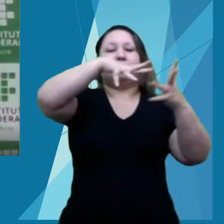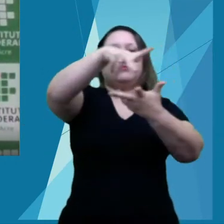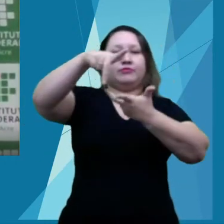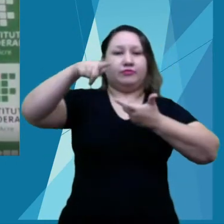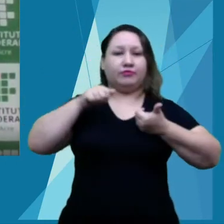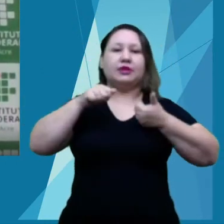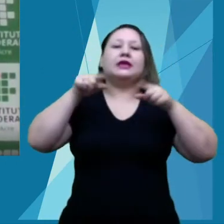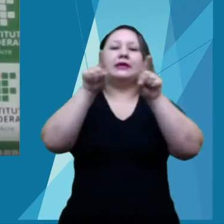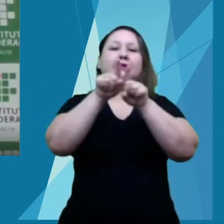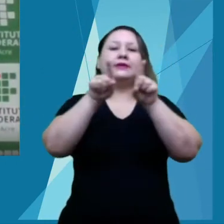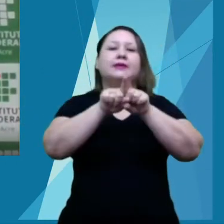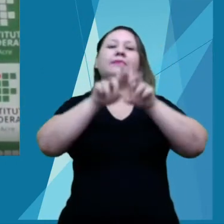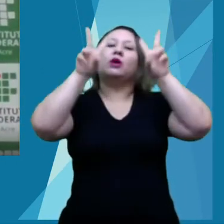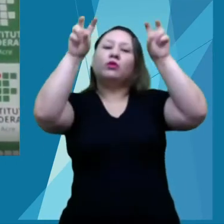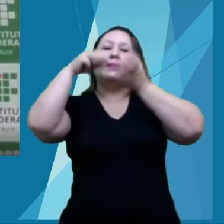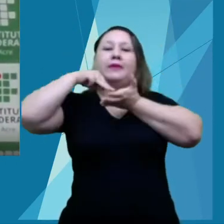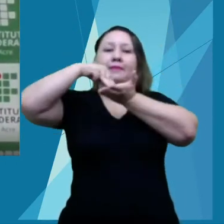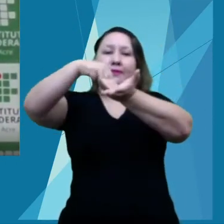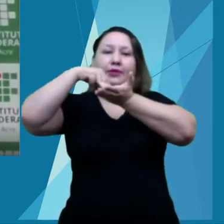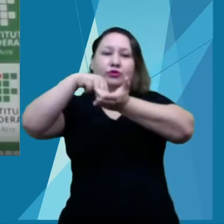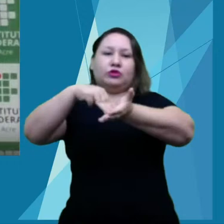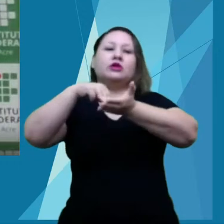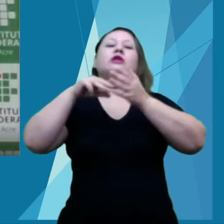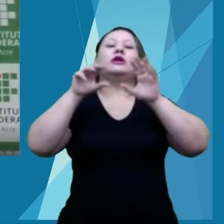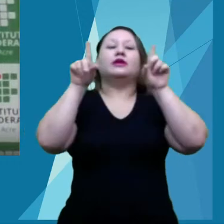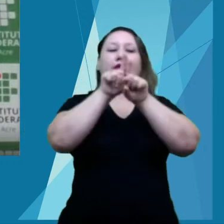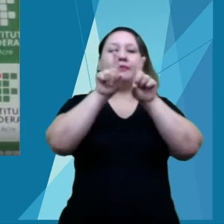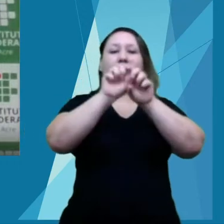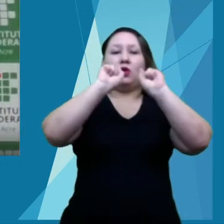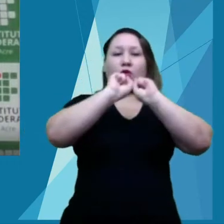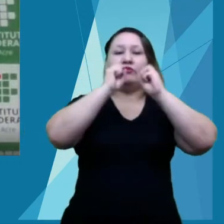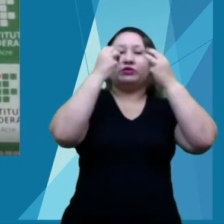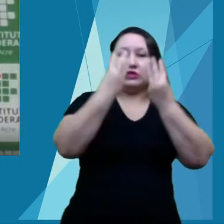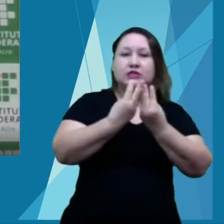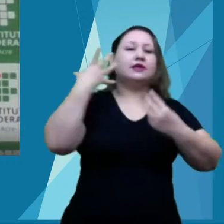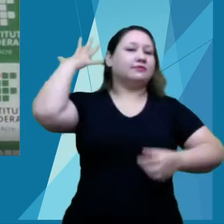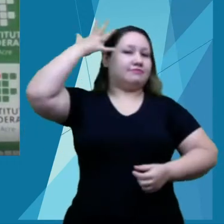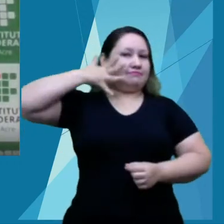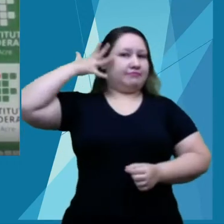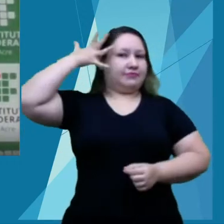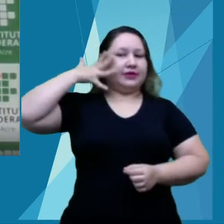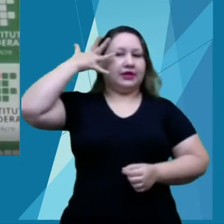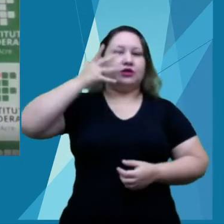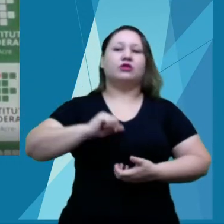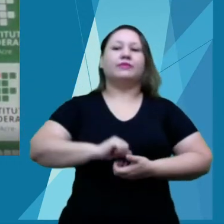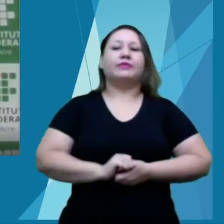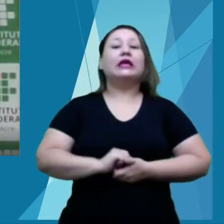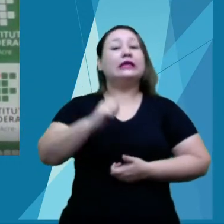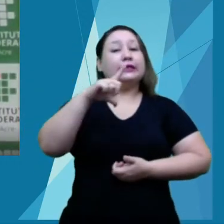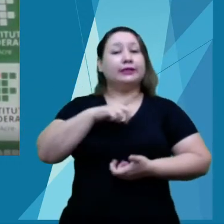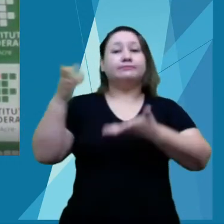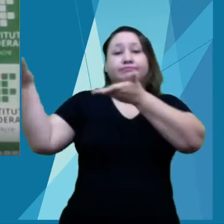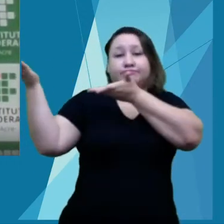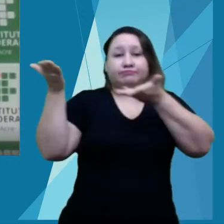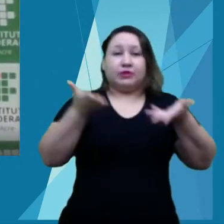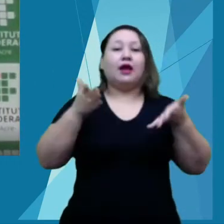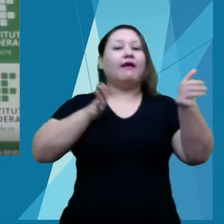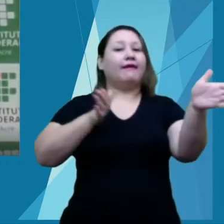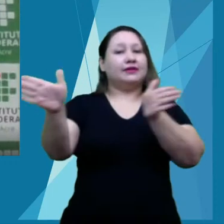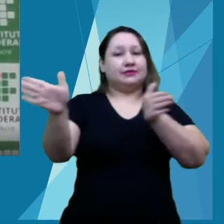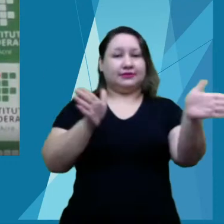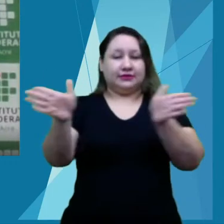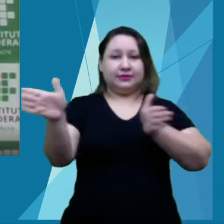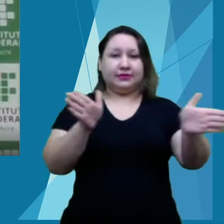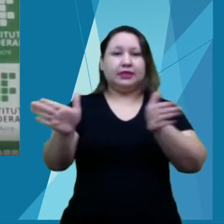mesas redondas, oficinas e palestras. E para promover a acessibilidade do evento, os